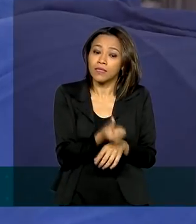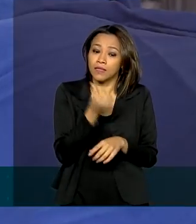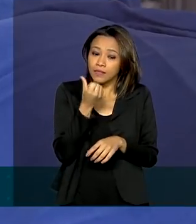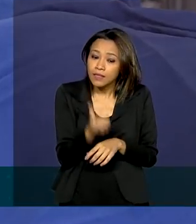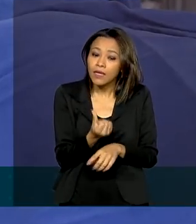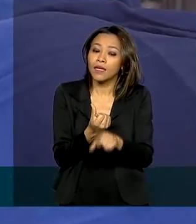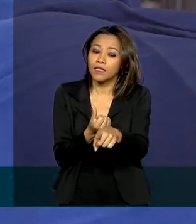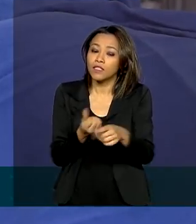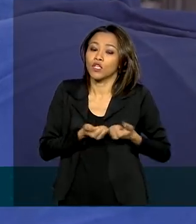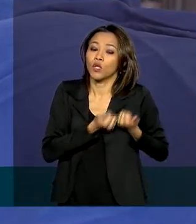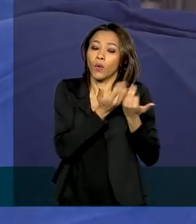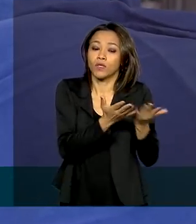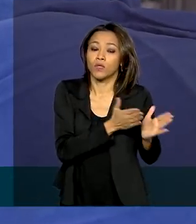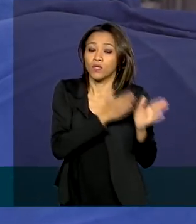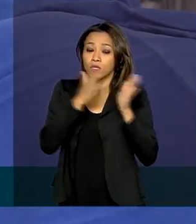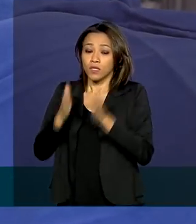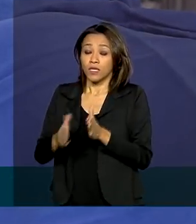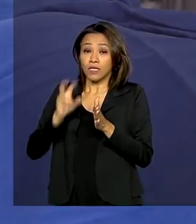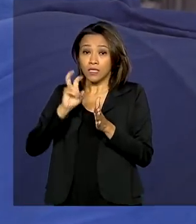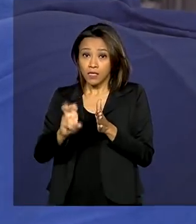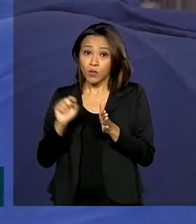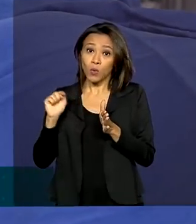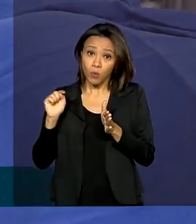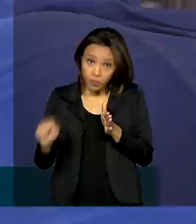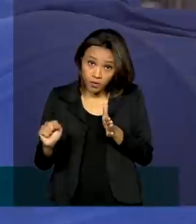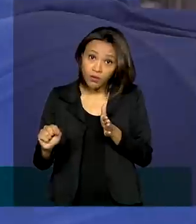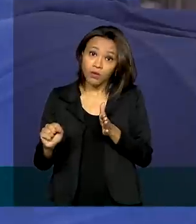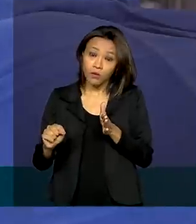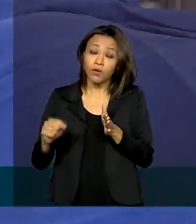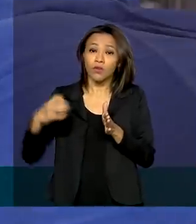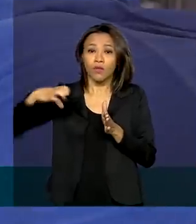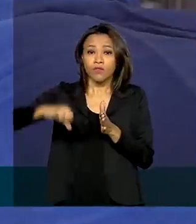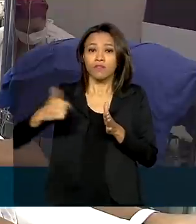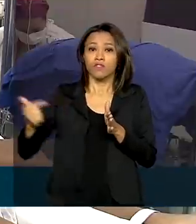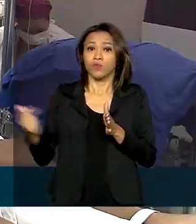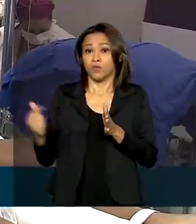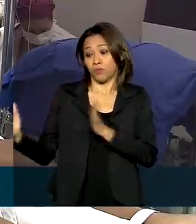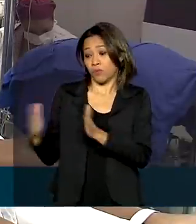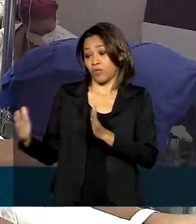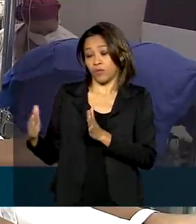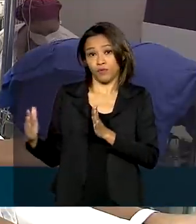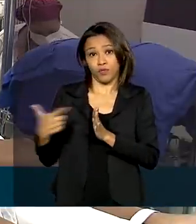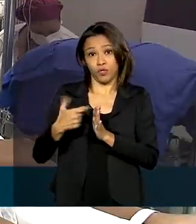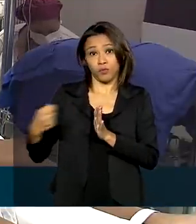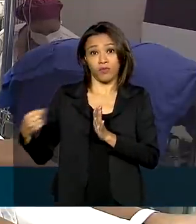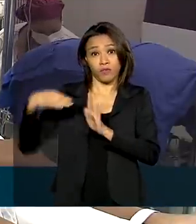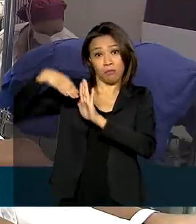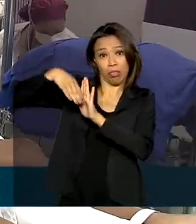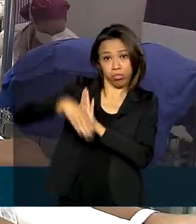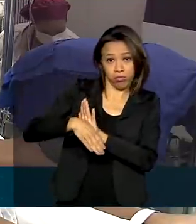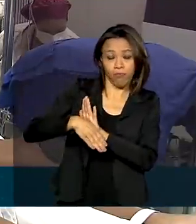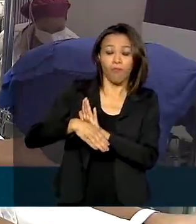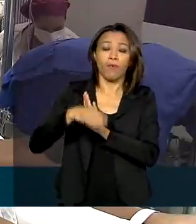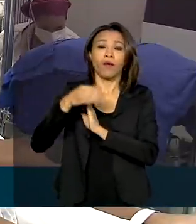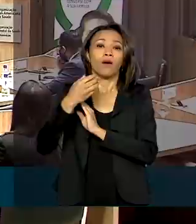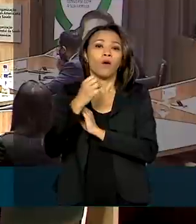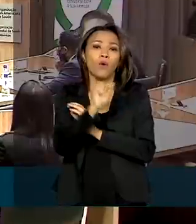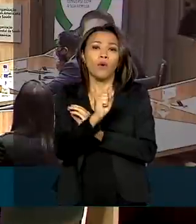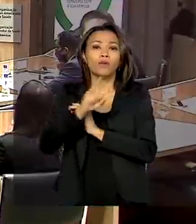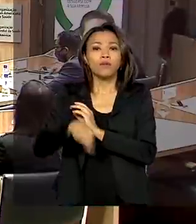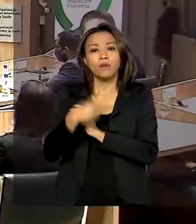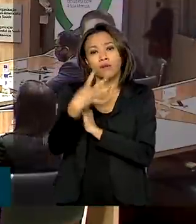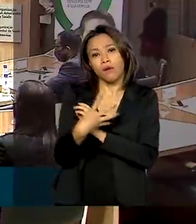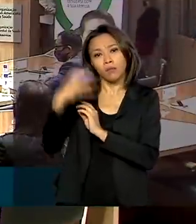contra 5.922 no mesmo período de 2020. Uma queda de 8,4%.